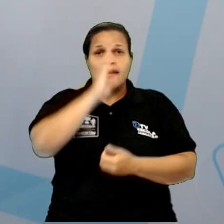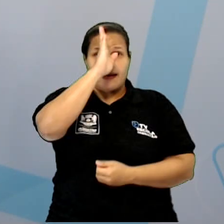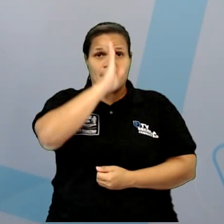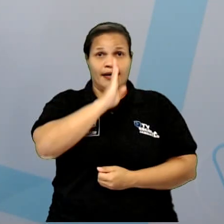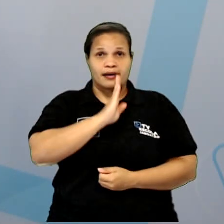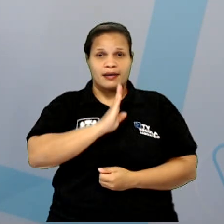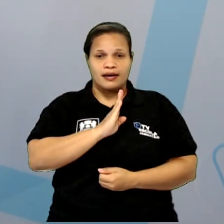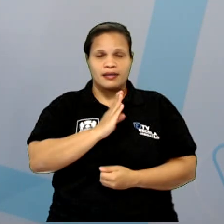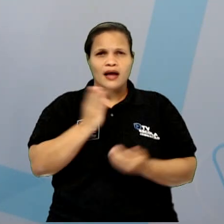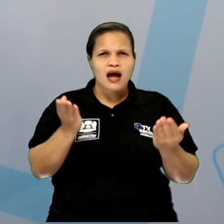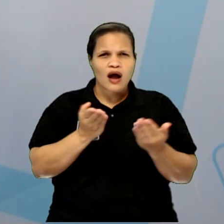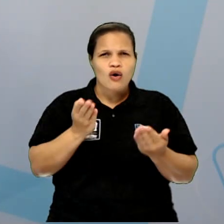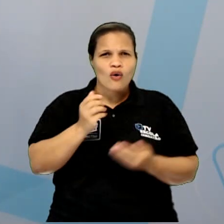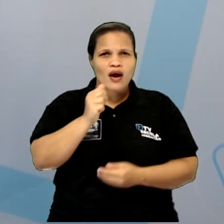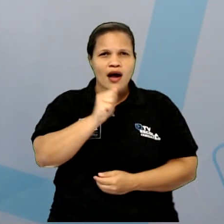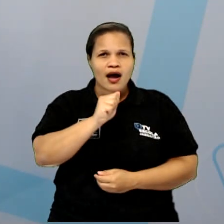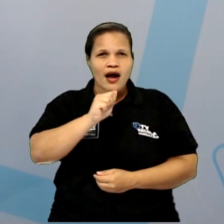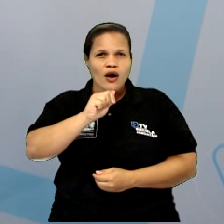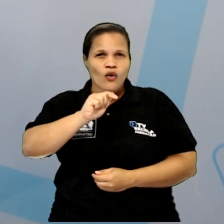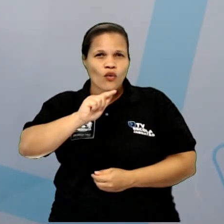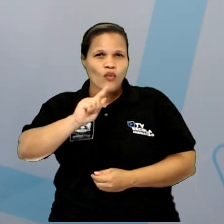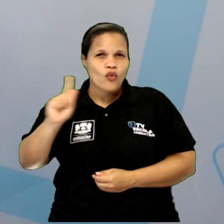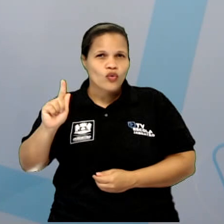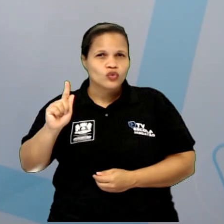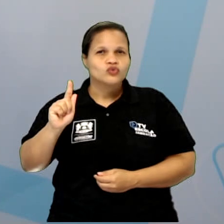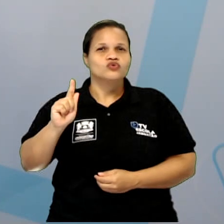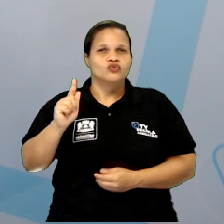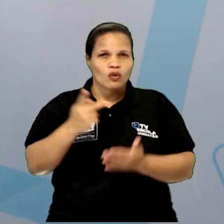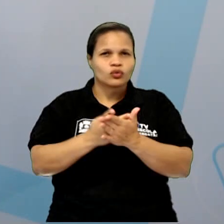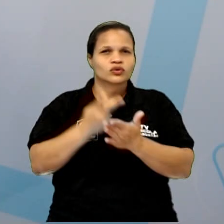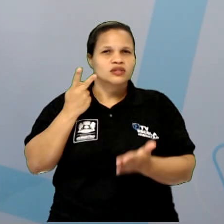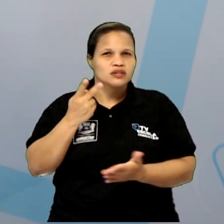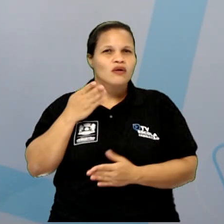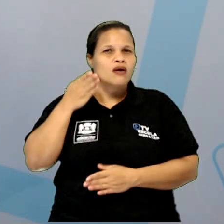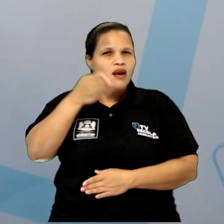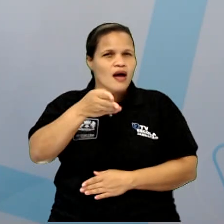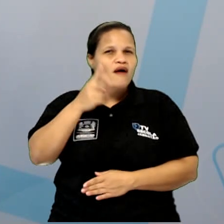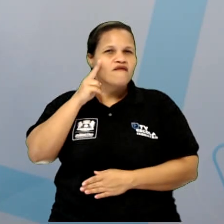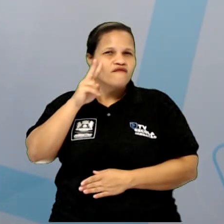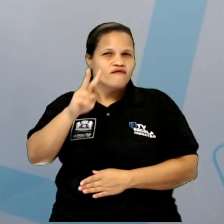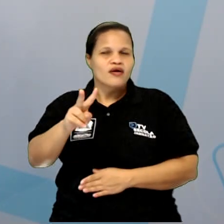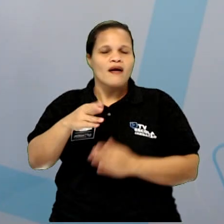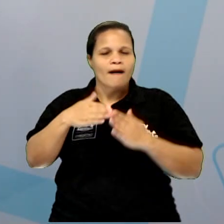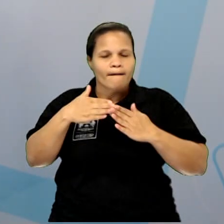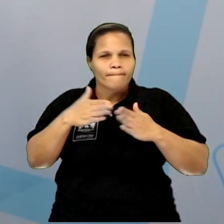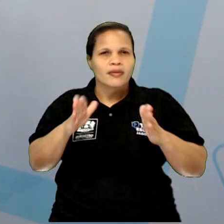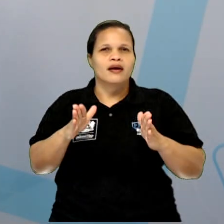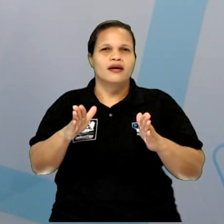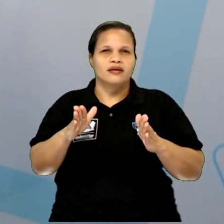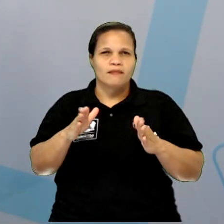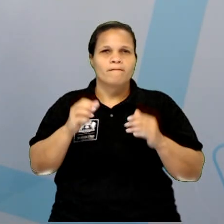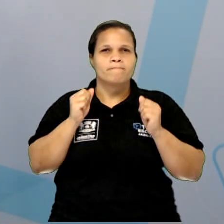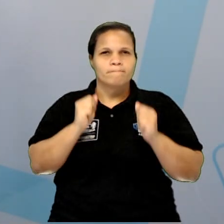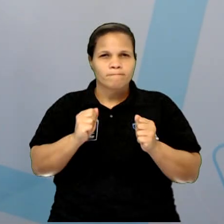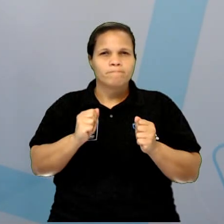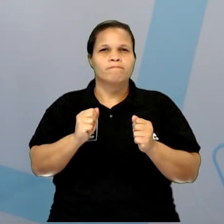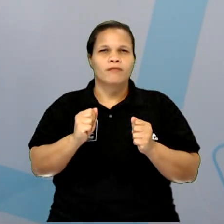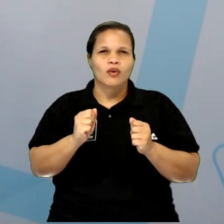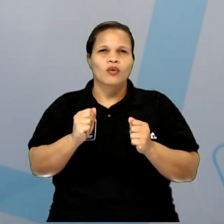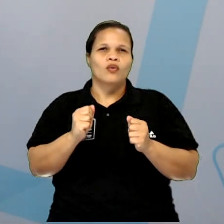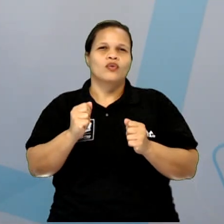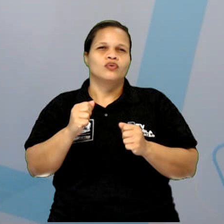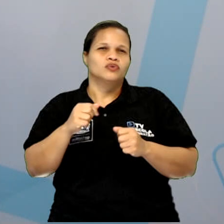aconteceu uma série de oficinas. Se vocês quiserem participar dessas oficinas, é só seguir o Museu do Recife no Instagram